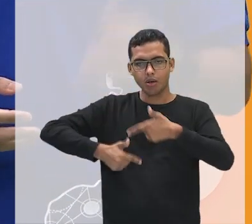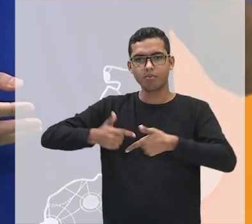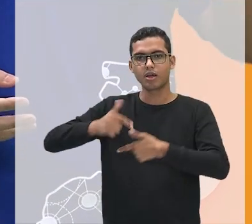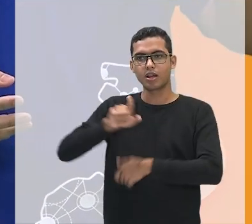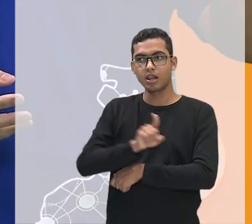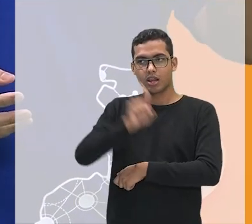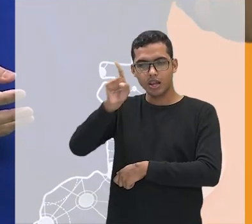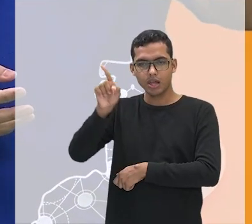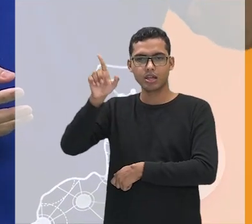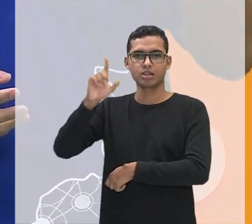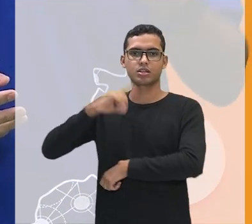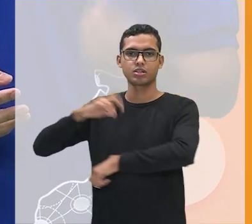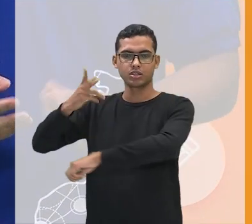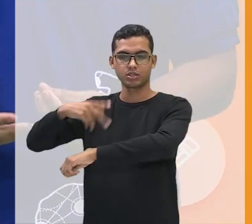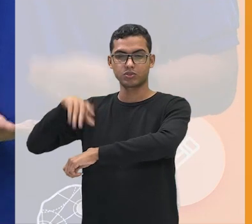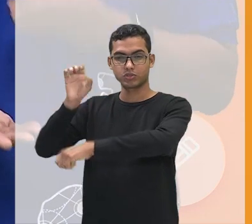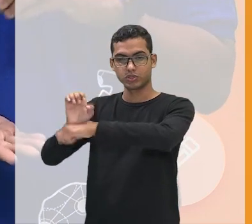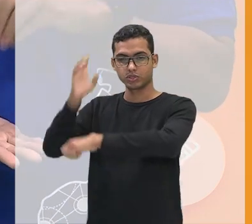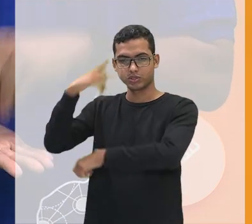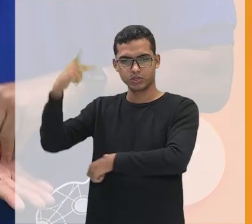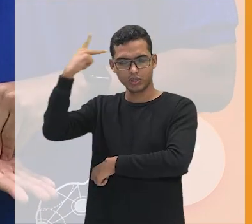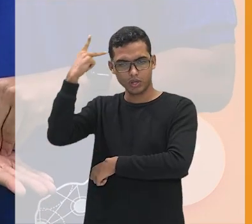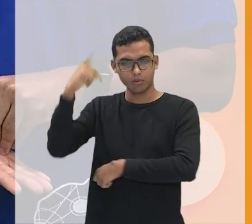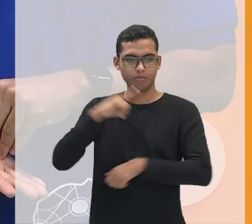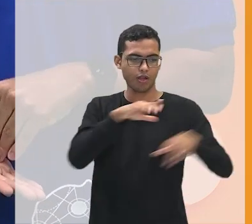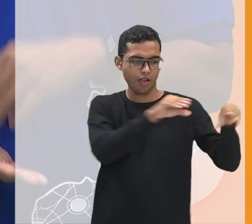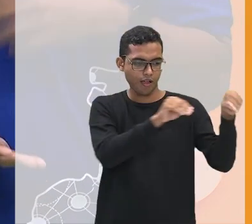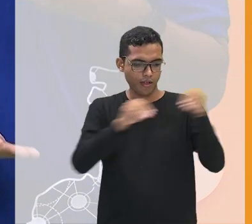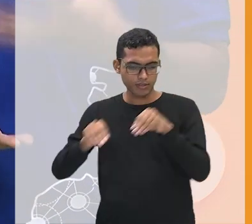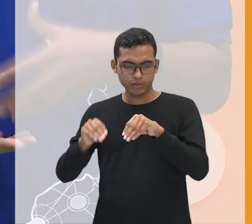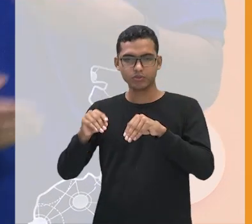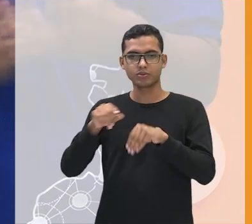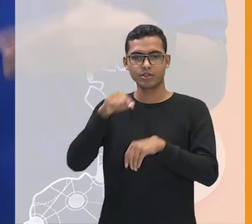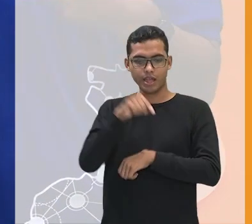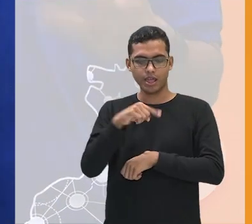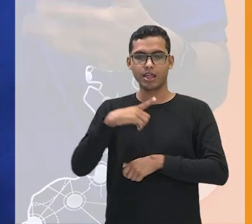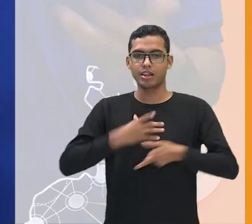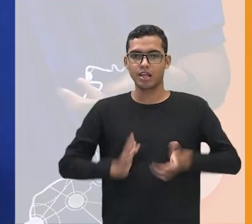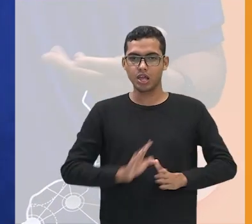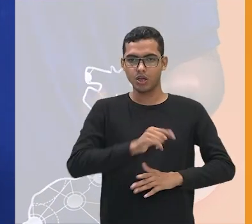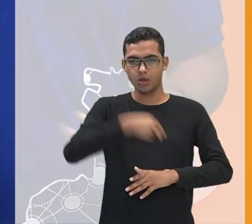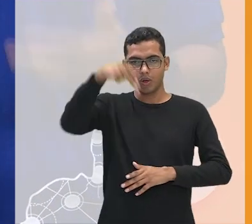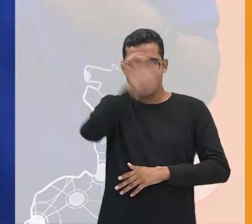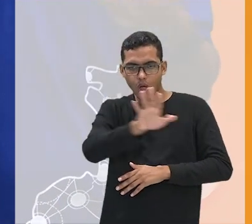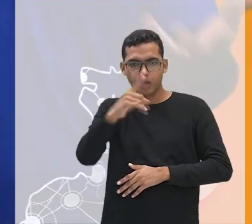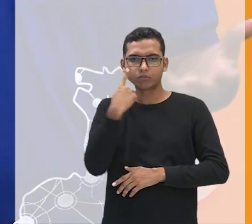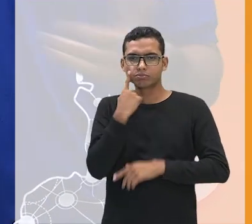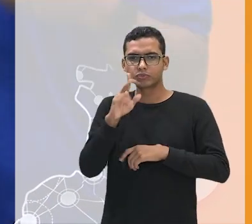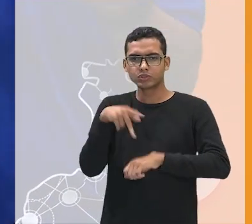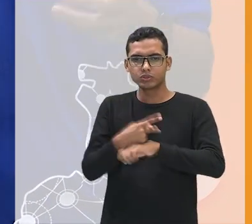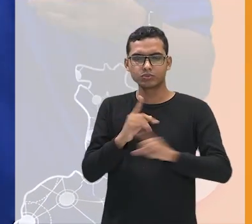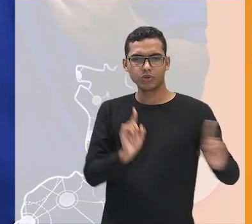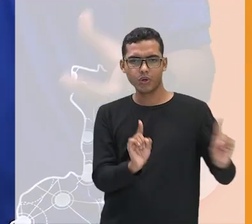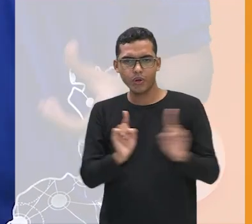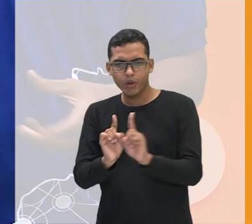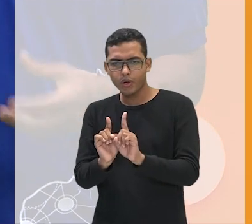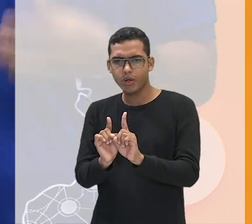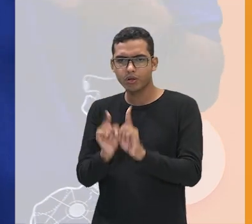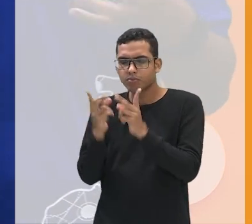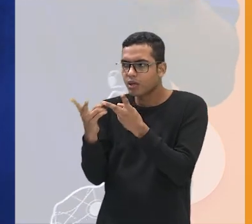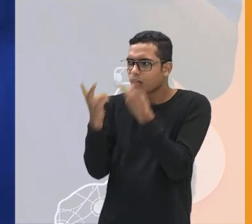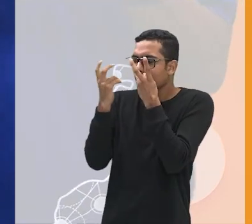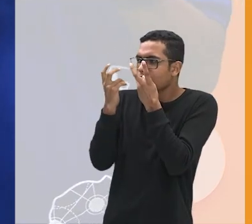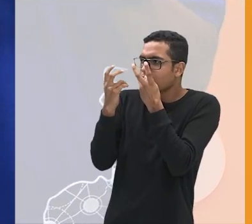Paulo a filha dela chega do nordeste pra essa casa e ela começa ali a perceber que é tudo muito